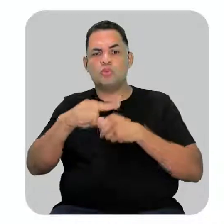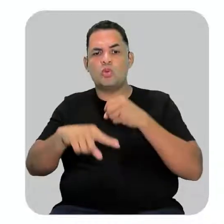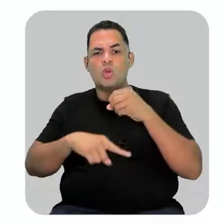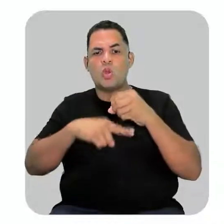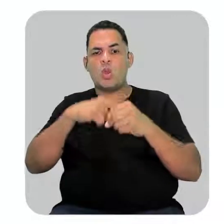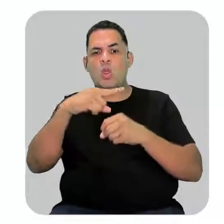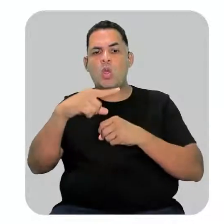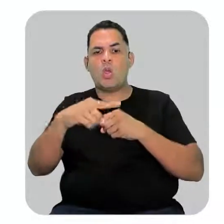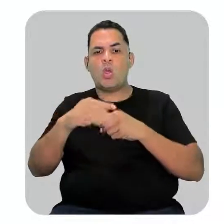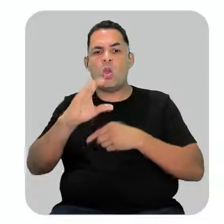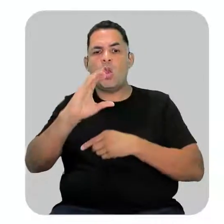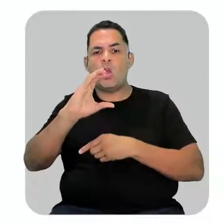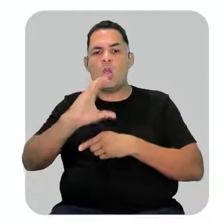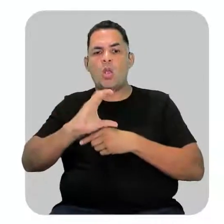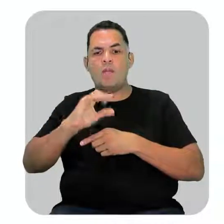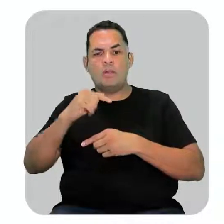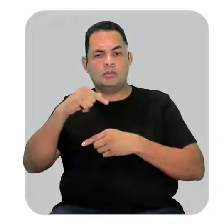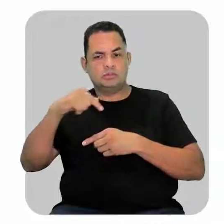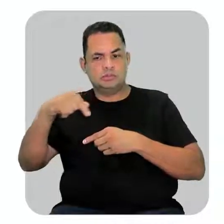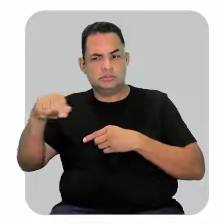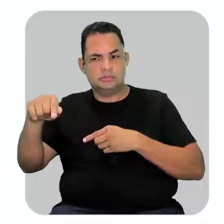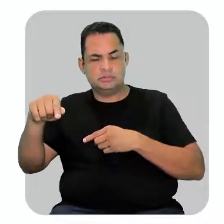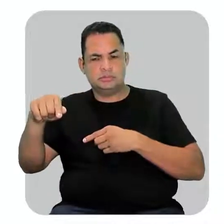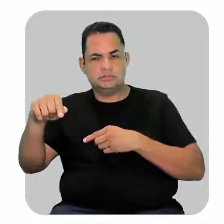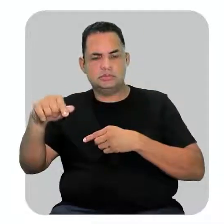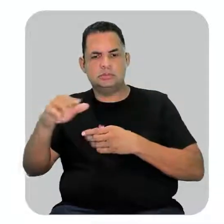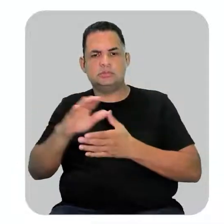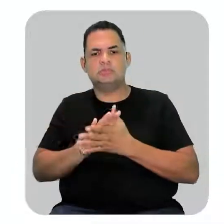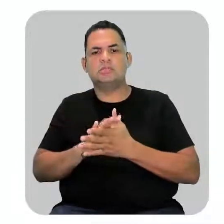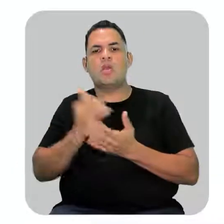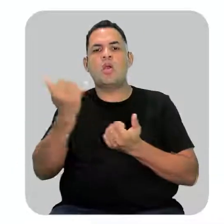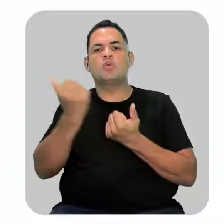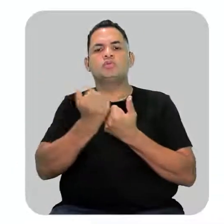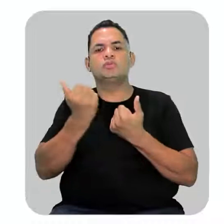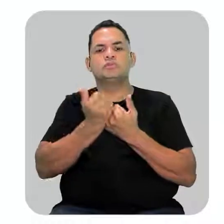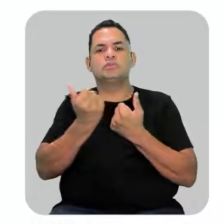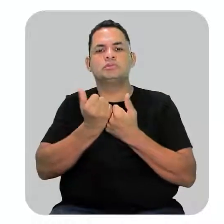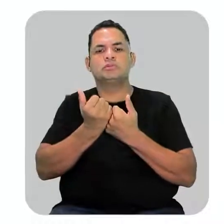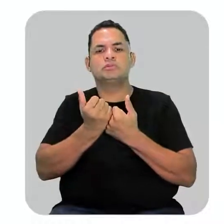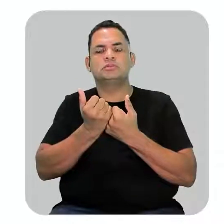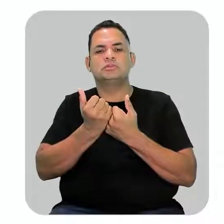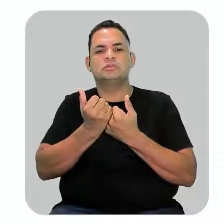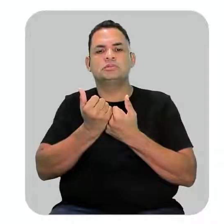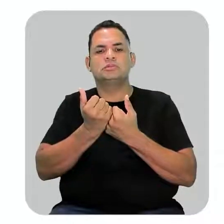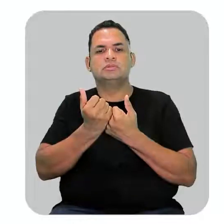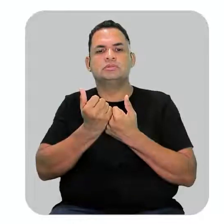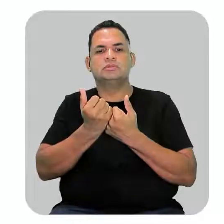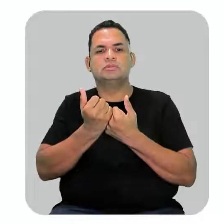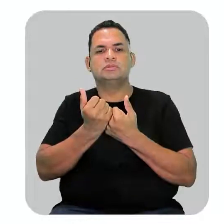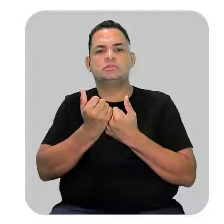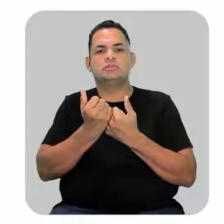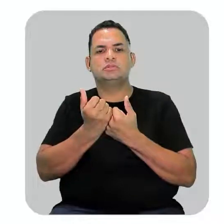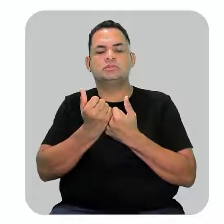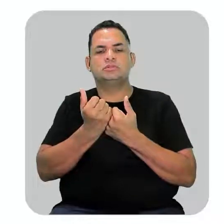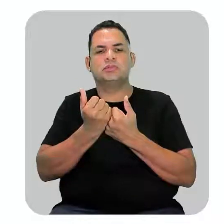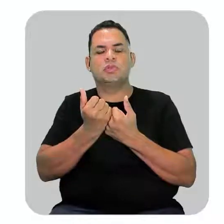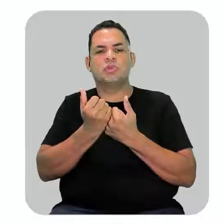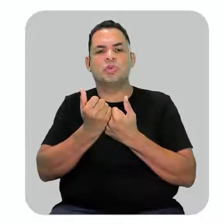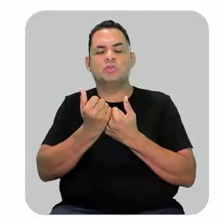carbono que saem da minha cadeia são grupos substituintes. Nesse caso aqui, é o grupo